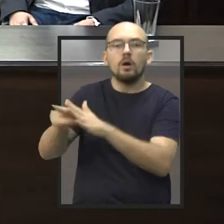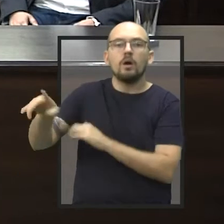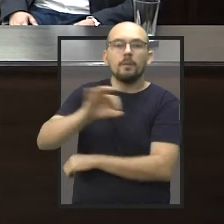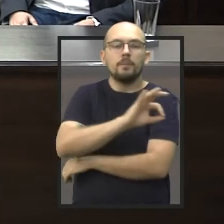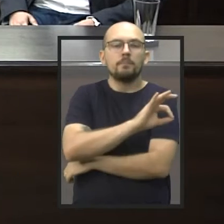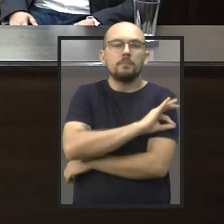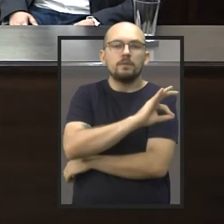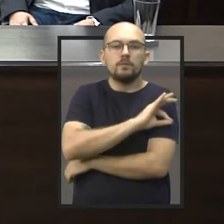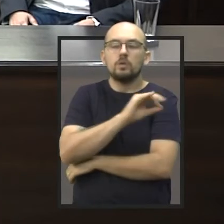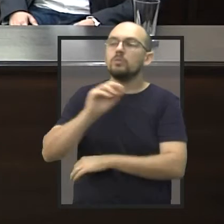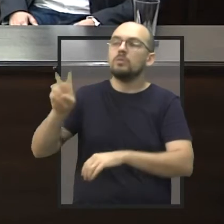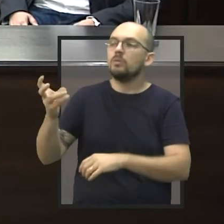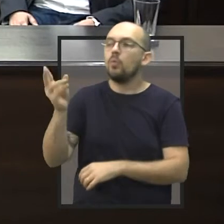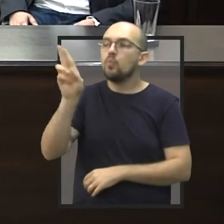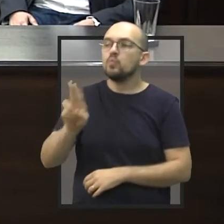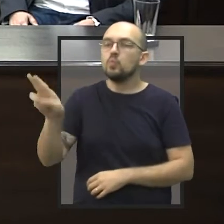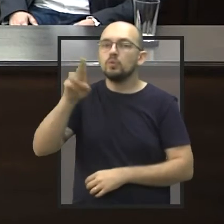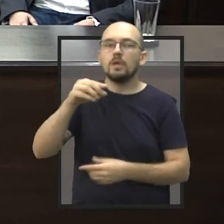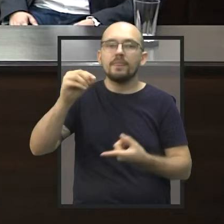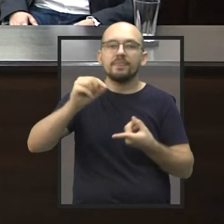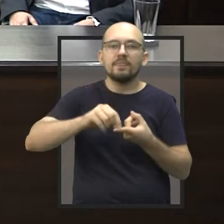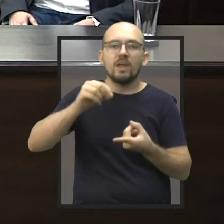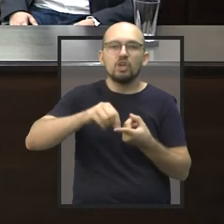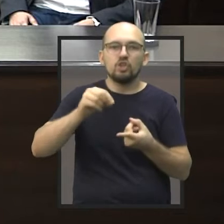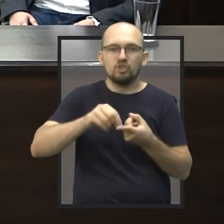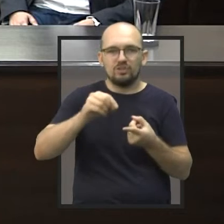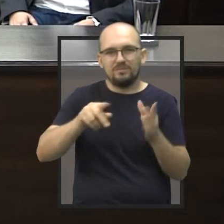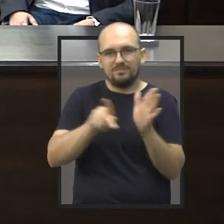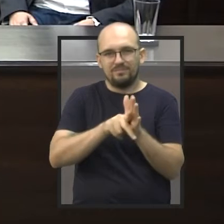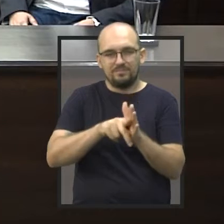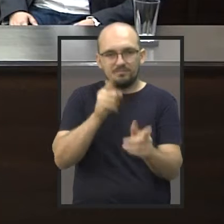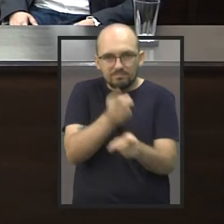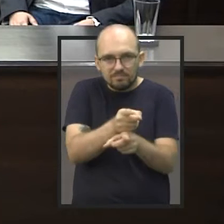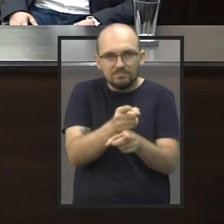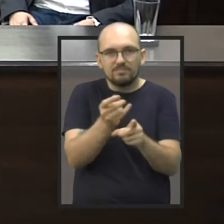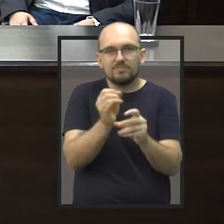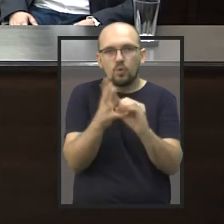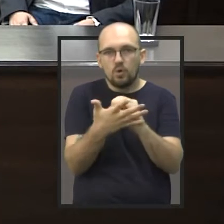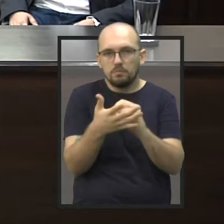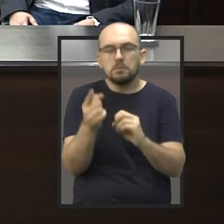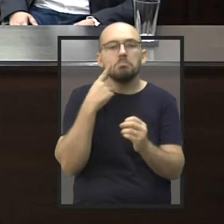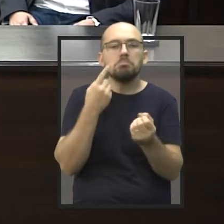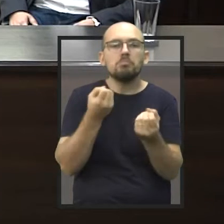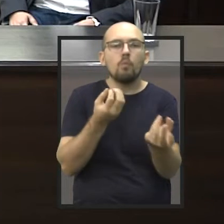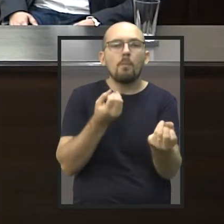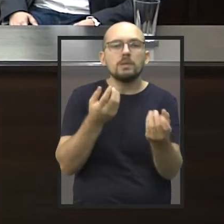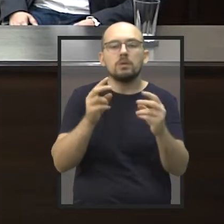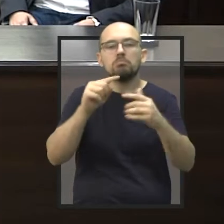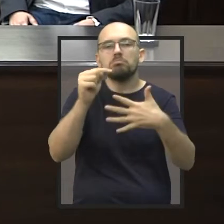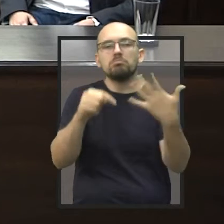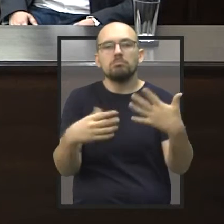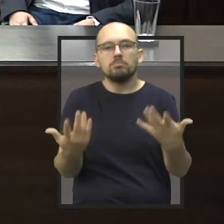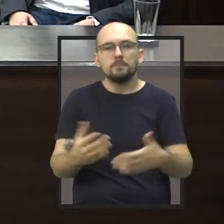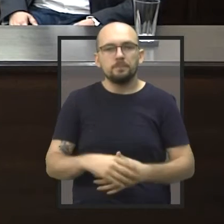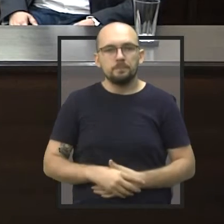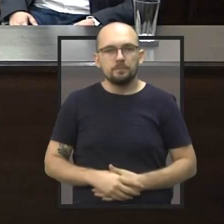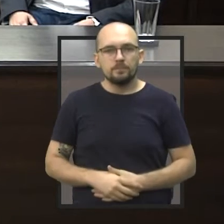prefeitura sobre a utilização de testes para a Covid. Gostaria que o senhor trouxesse mais informações a respeito dessa situação.